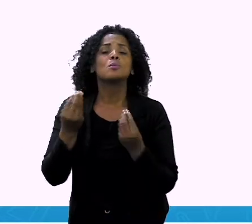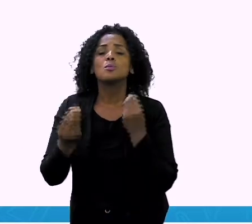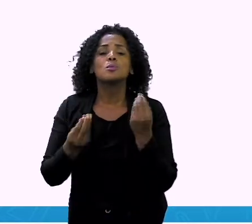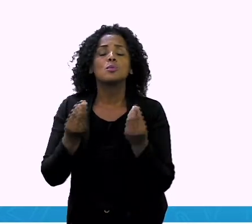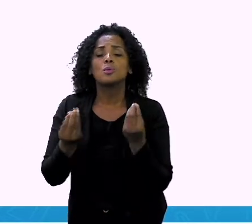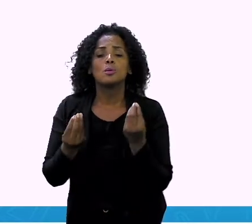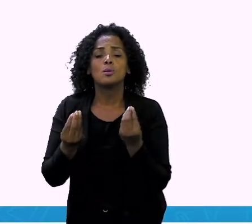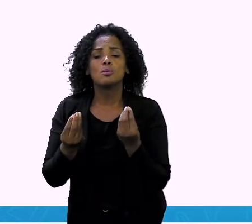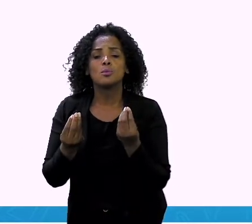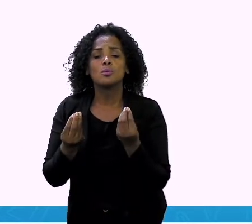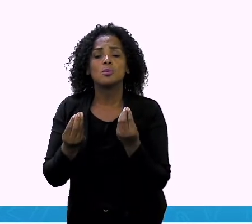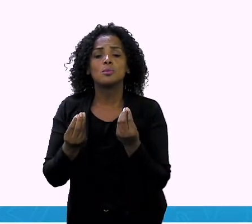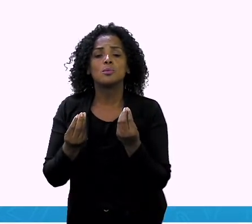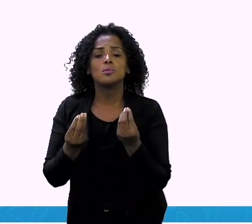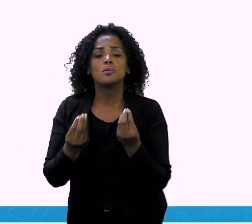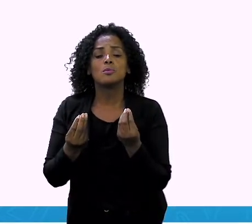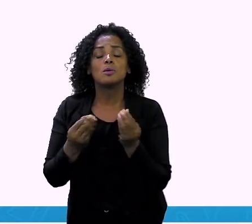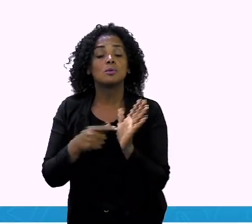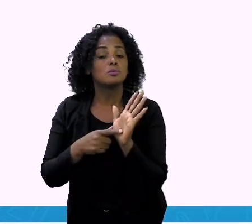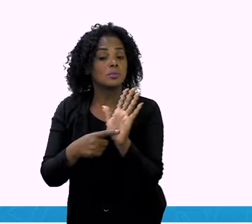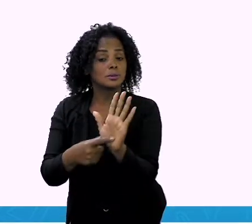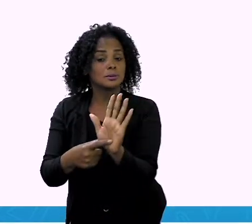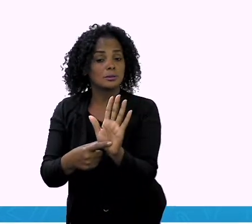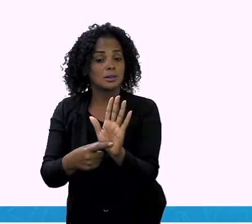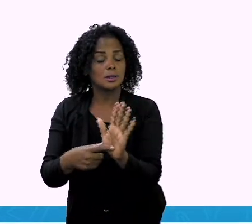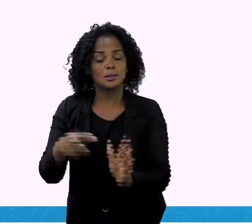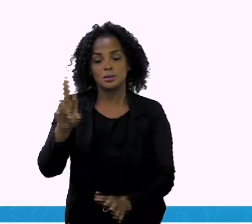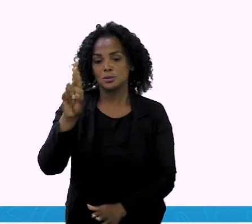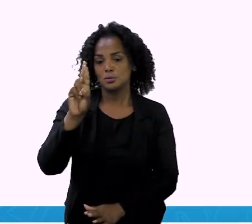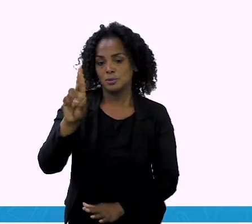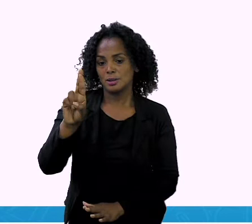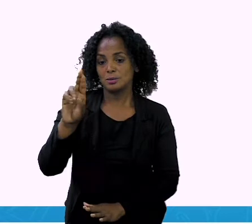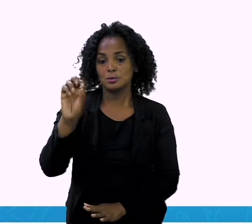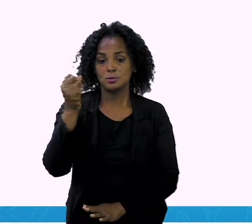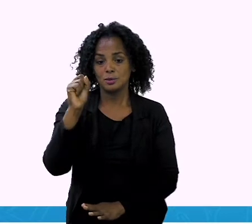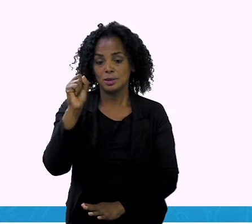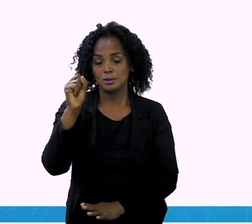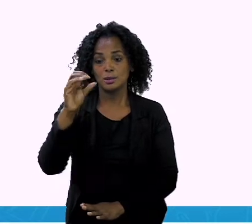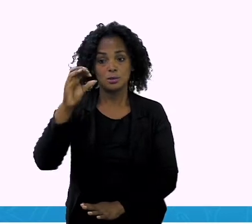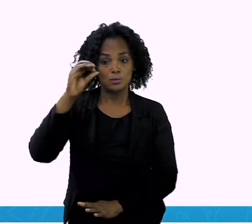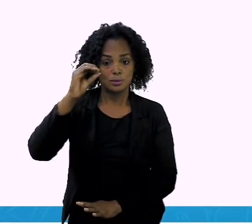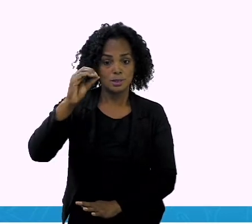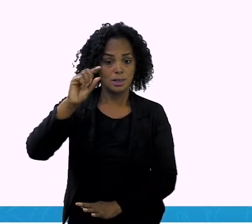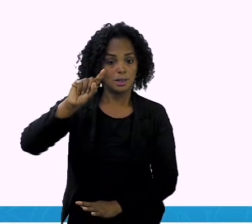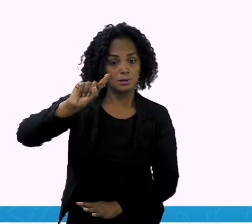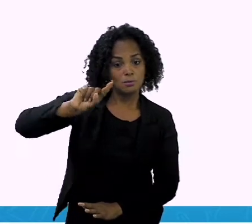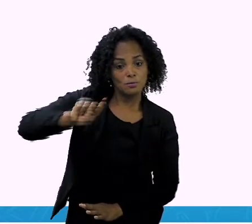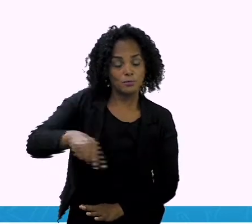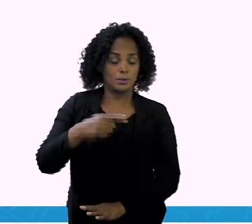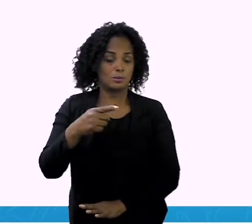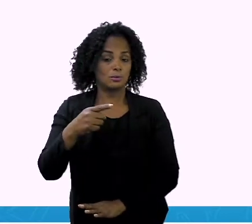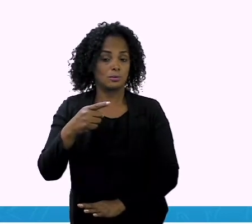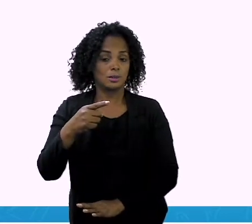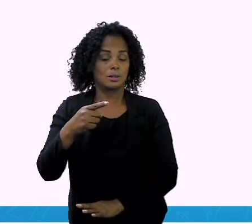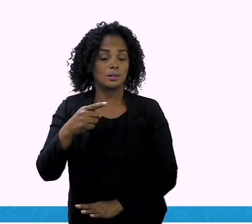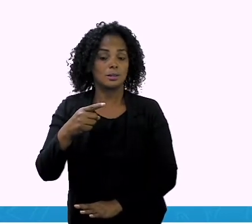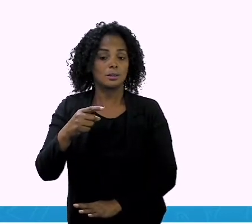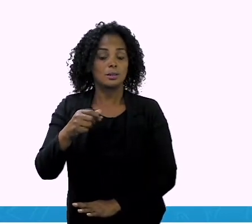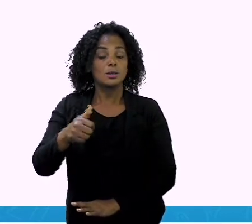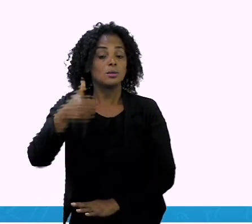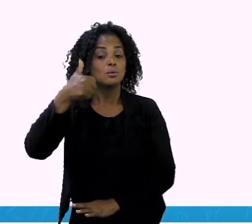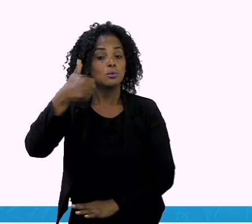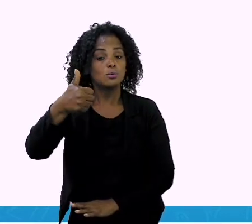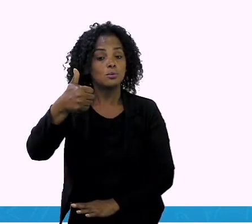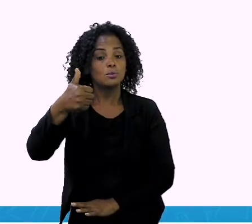R, o S, cifrão, o zero, a vírgula, o um e o zero.